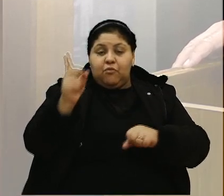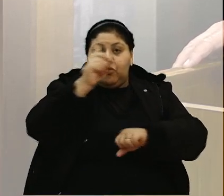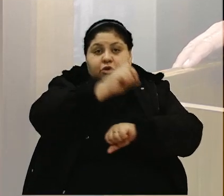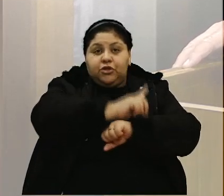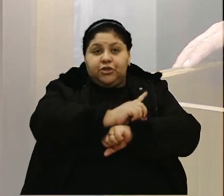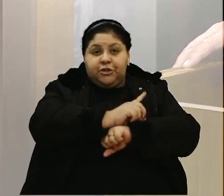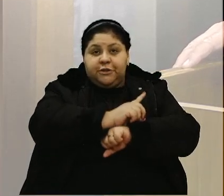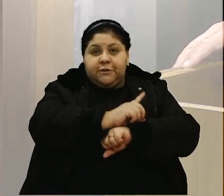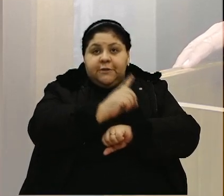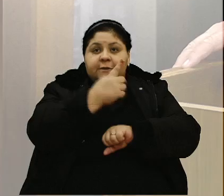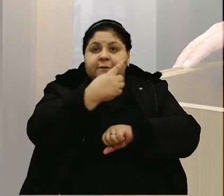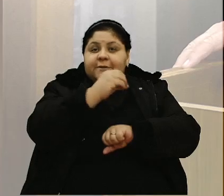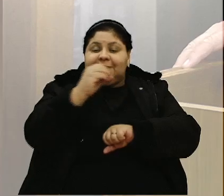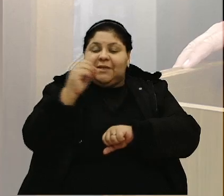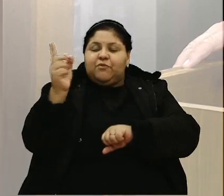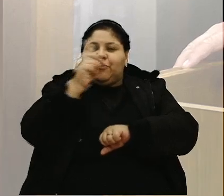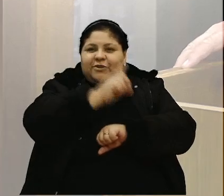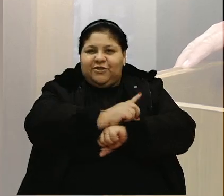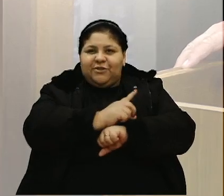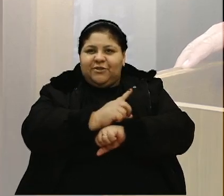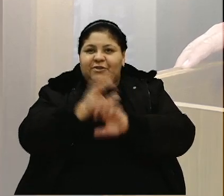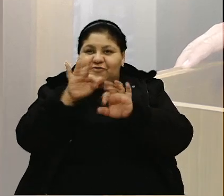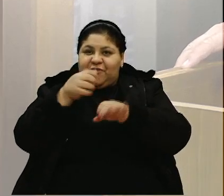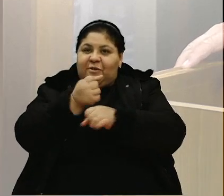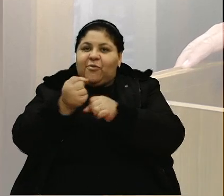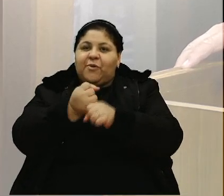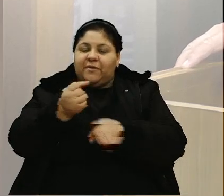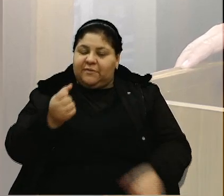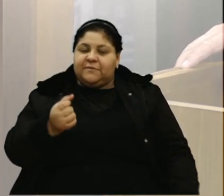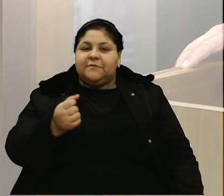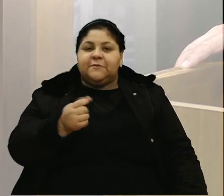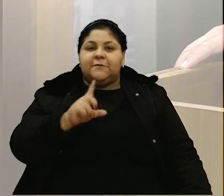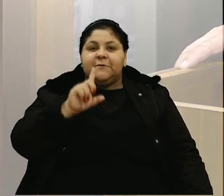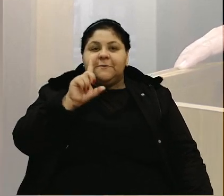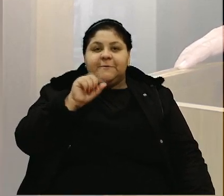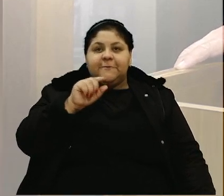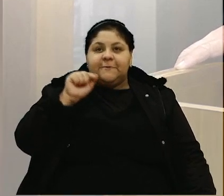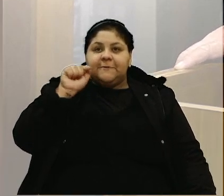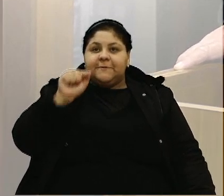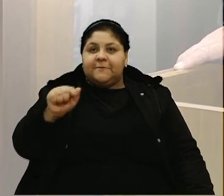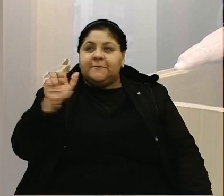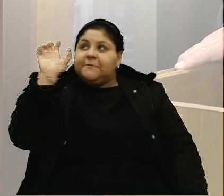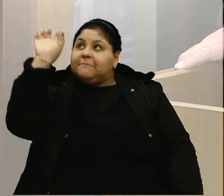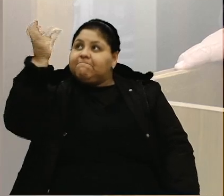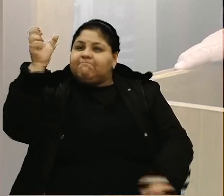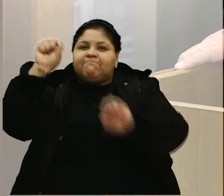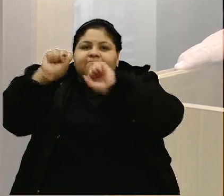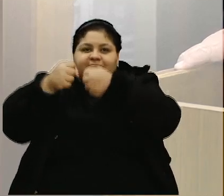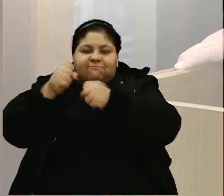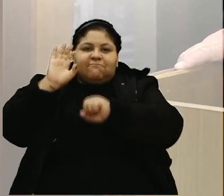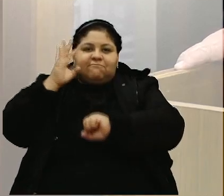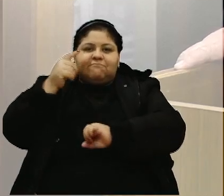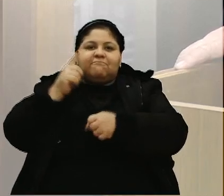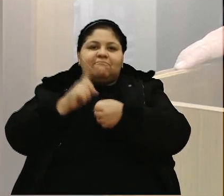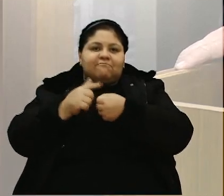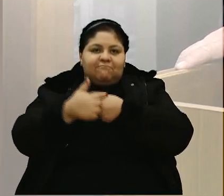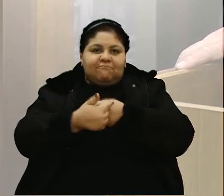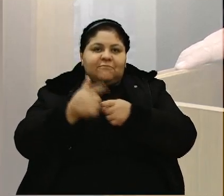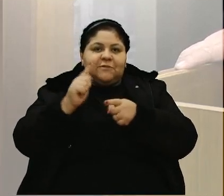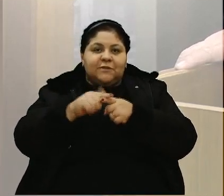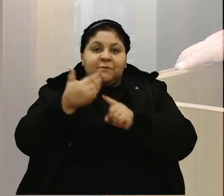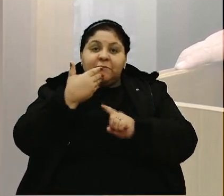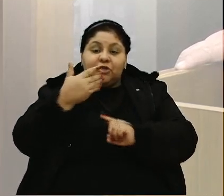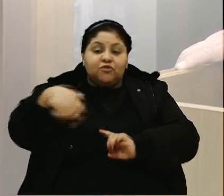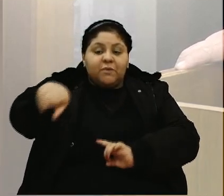estimativa que o ano, que o final do ano, 10 mil lâmpadas queimadas poderão acontecer na cidade. Porque pediram pra